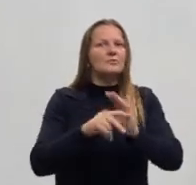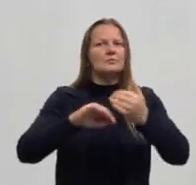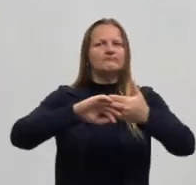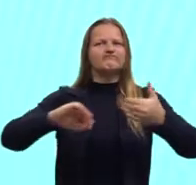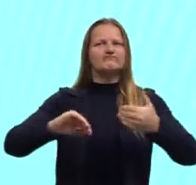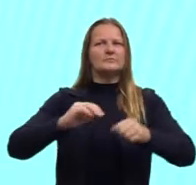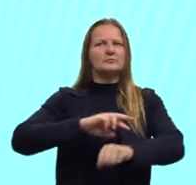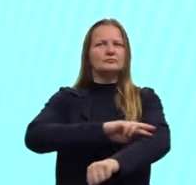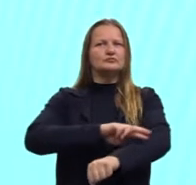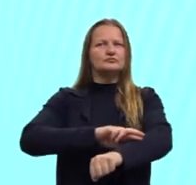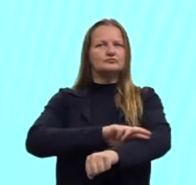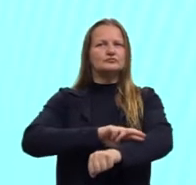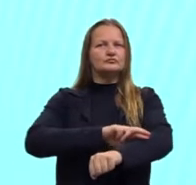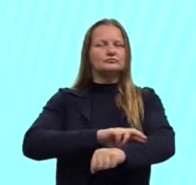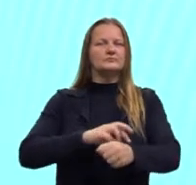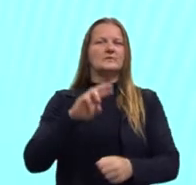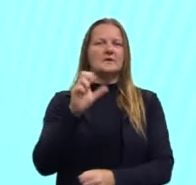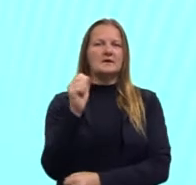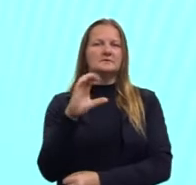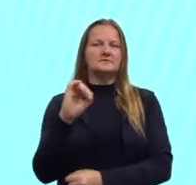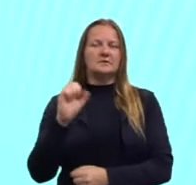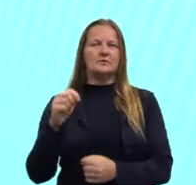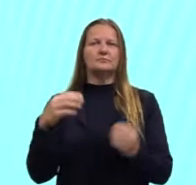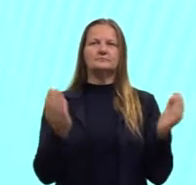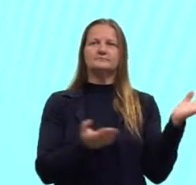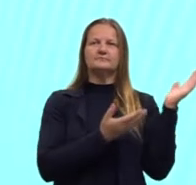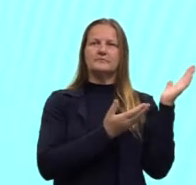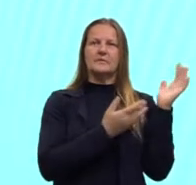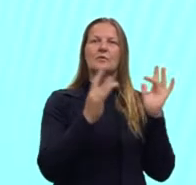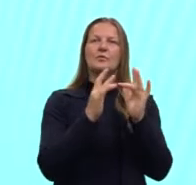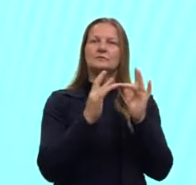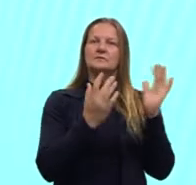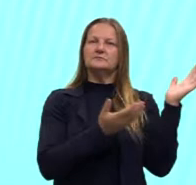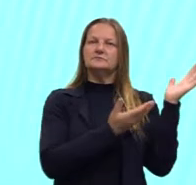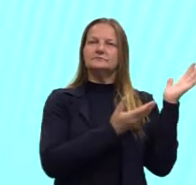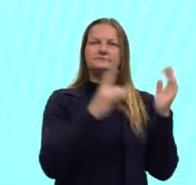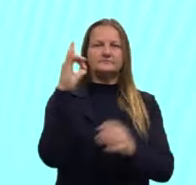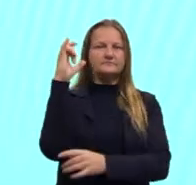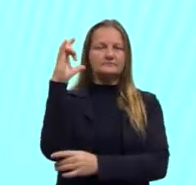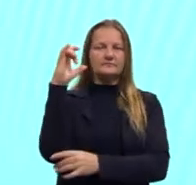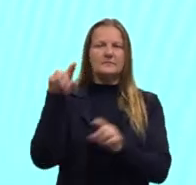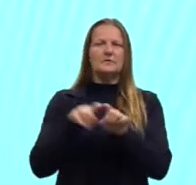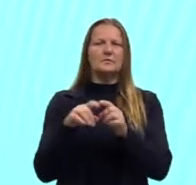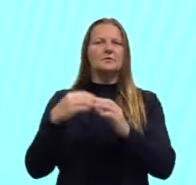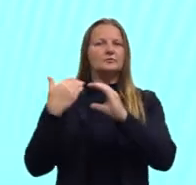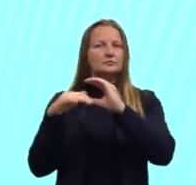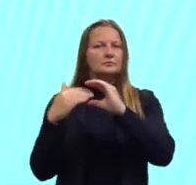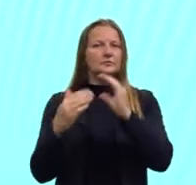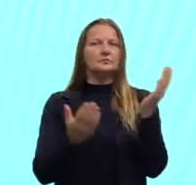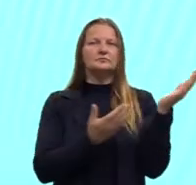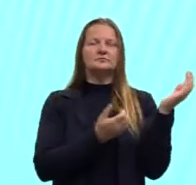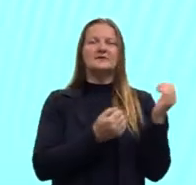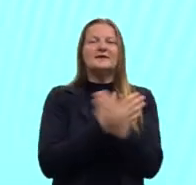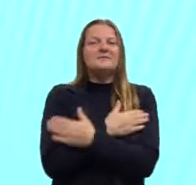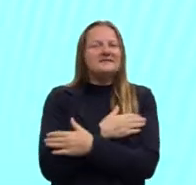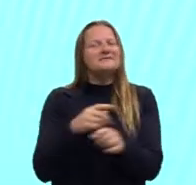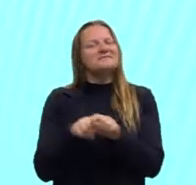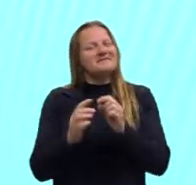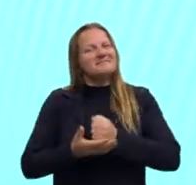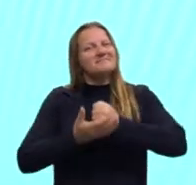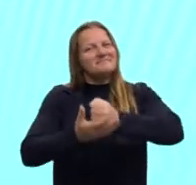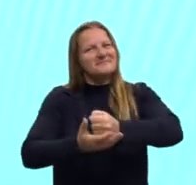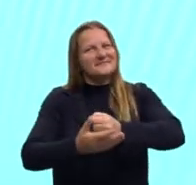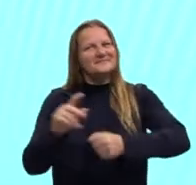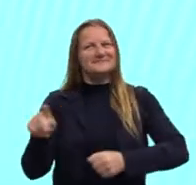eu deixo o meu Instagram, prof.lucaslabella, me sigam ali nas redes sociais e mandar um abraço aí para a minha curadora,